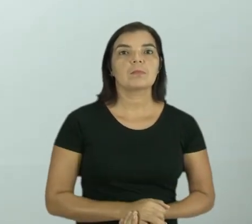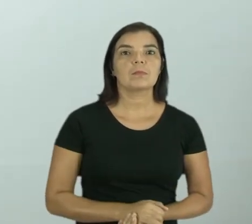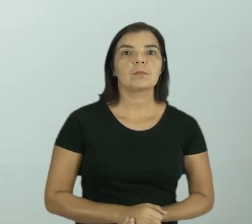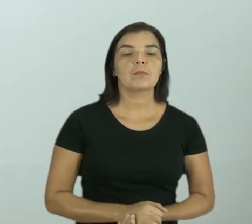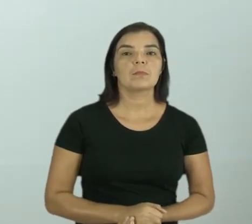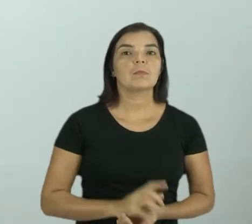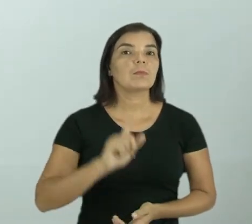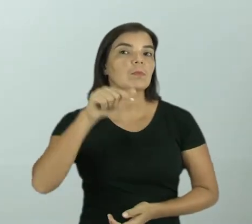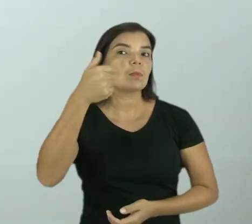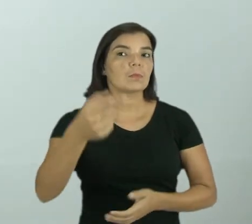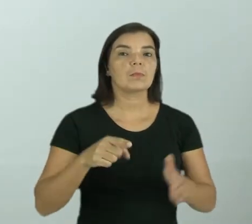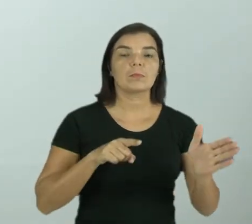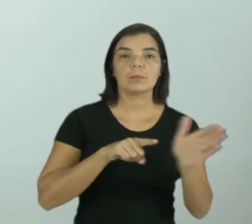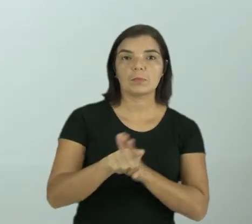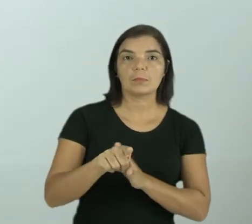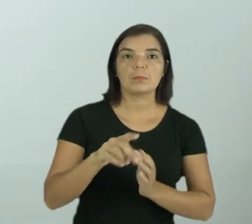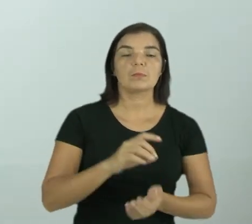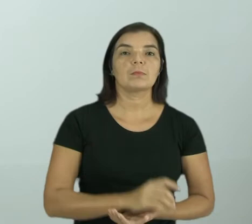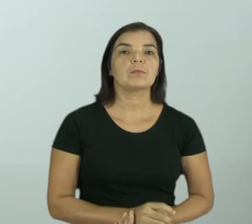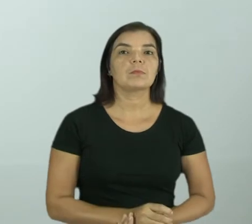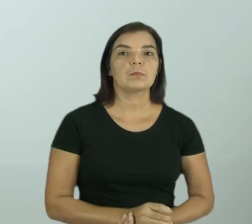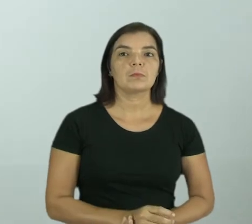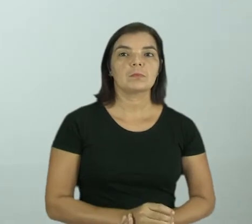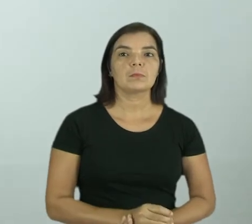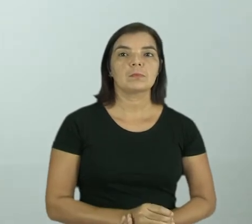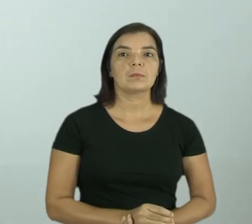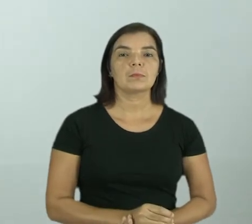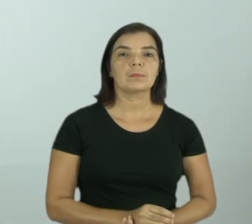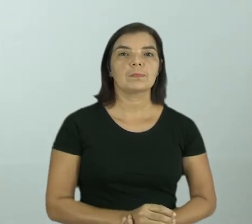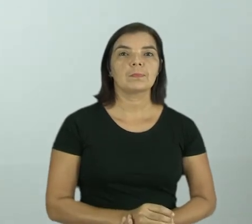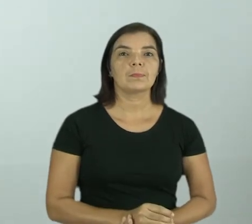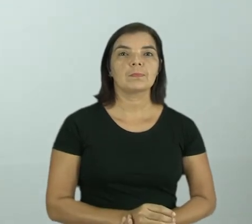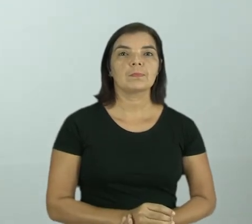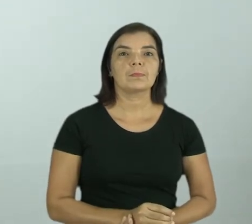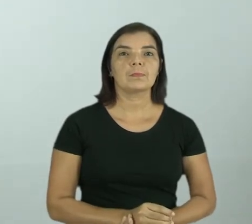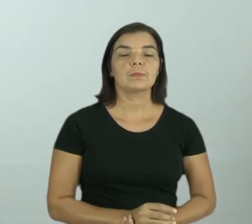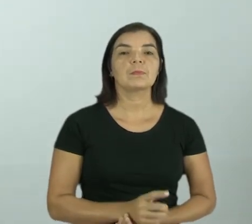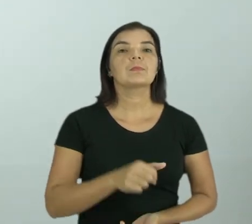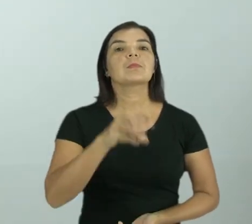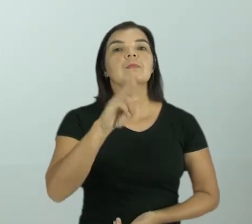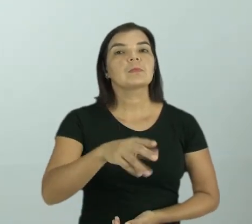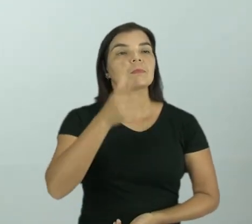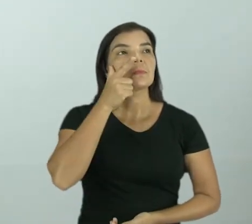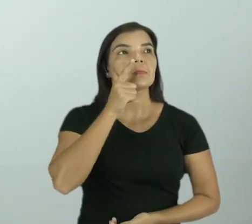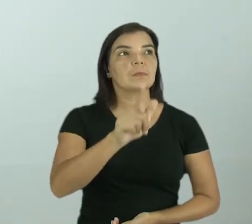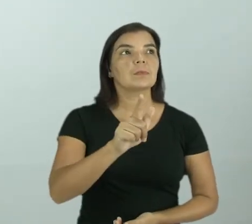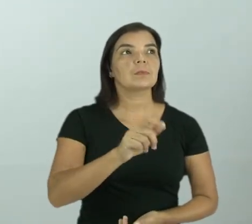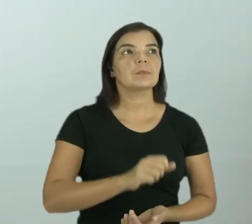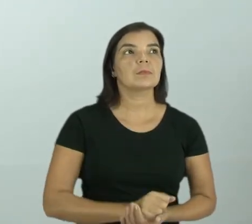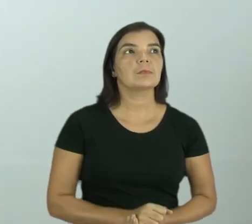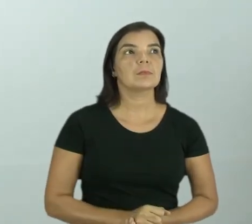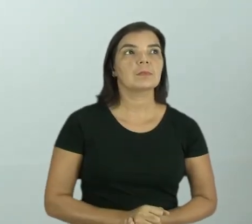continuar. Próxima pergunta. Vamos lá. Quem vai acertar?